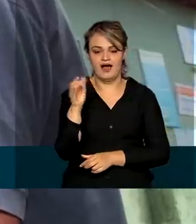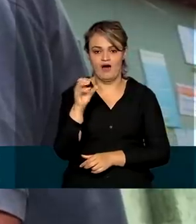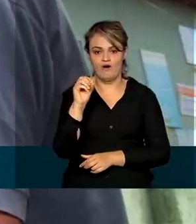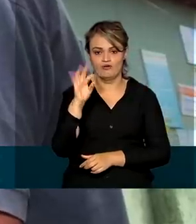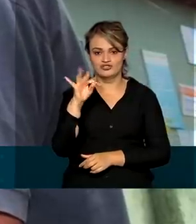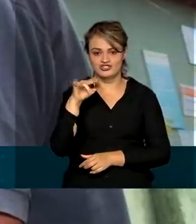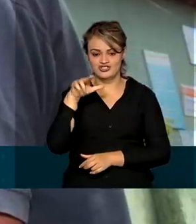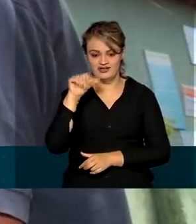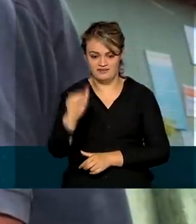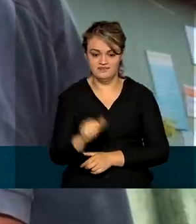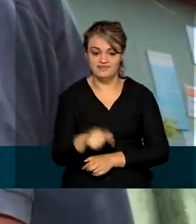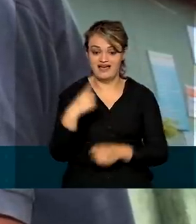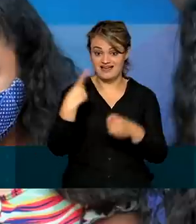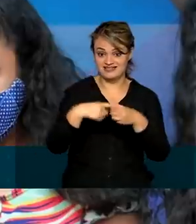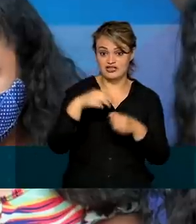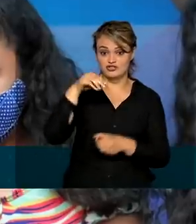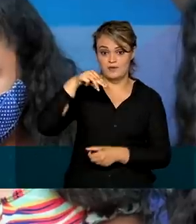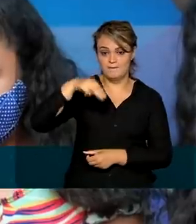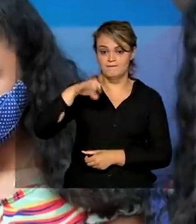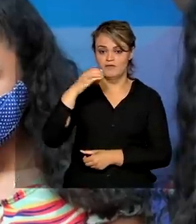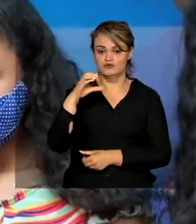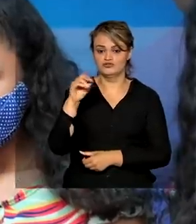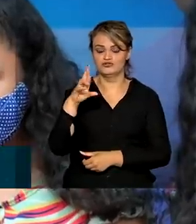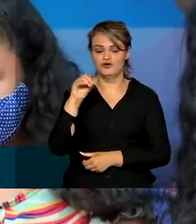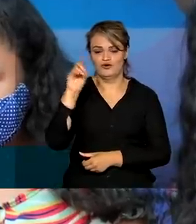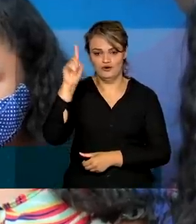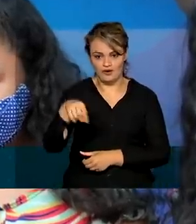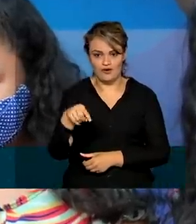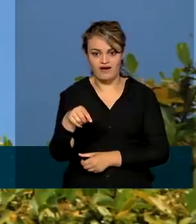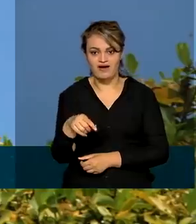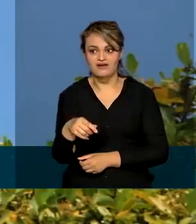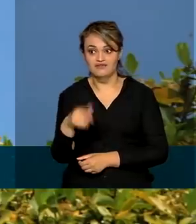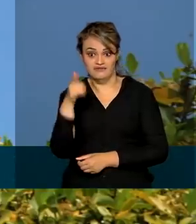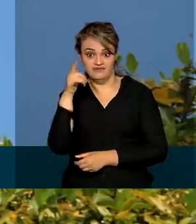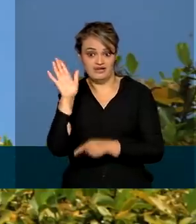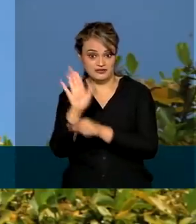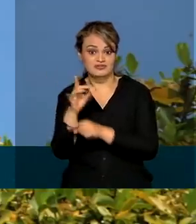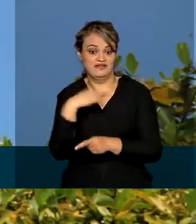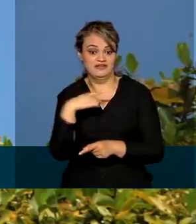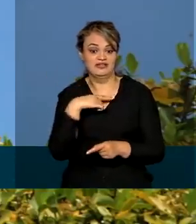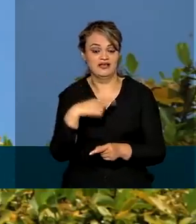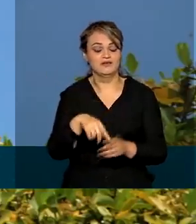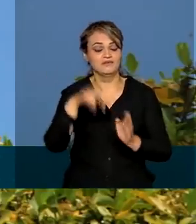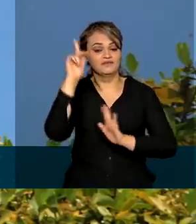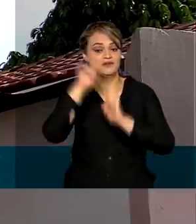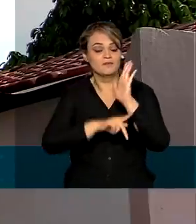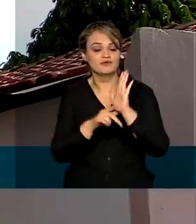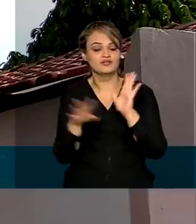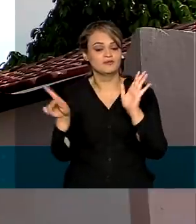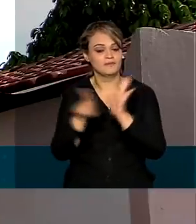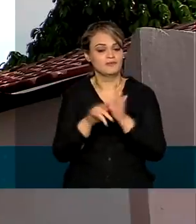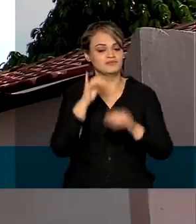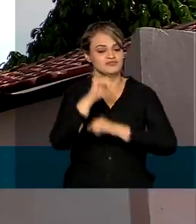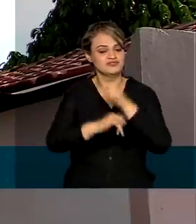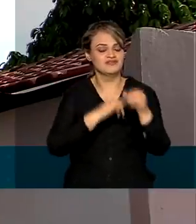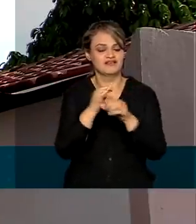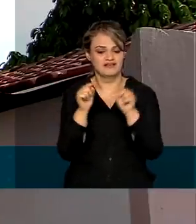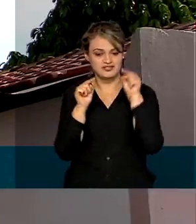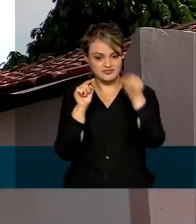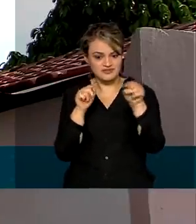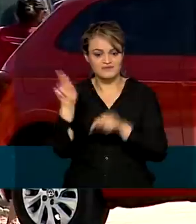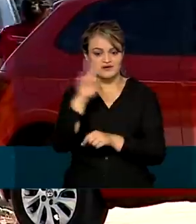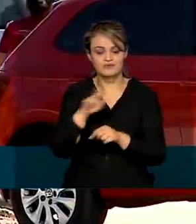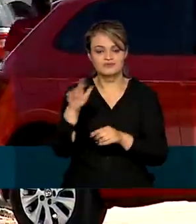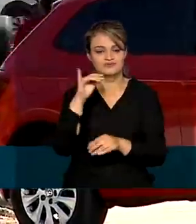delas e graças ao programa Nordeste Conectado, que promove a instalação de equipamentos para o tráfego de